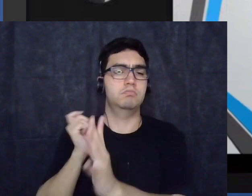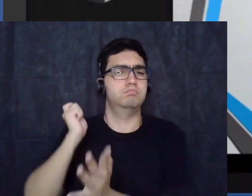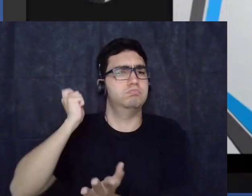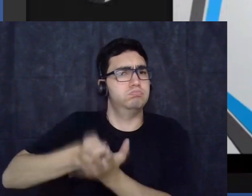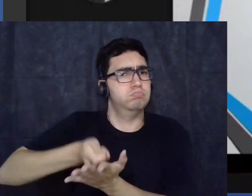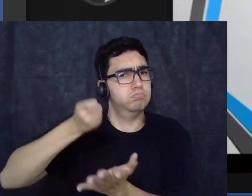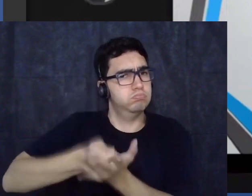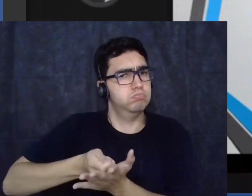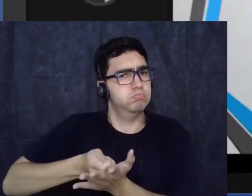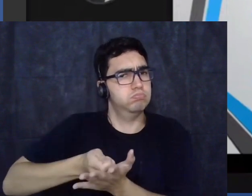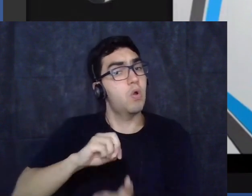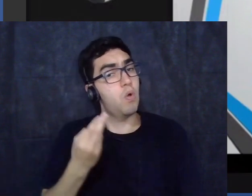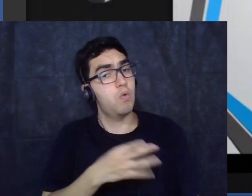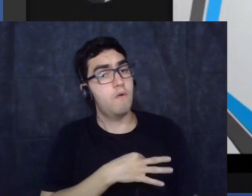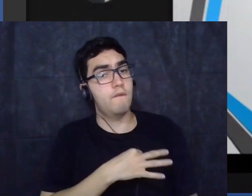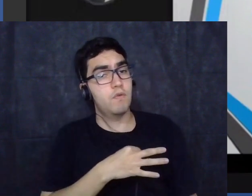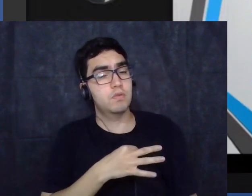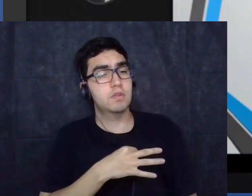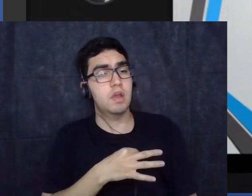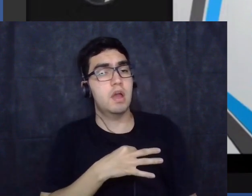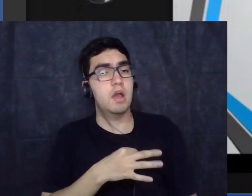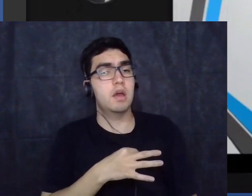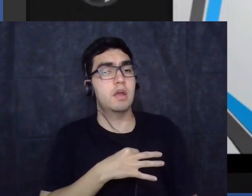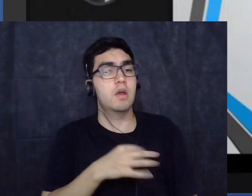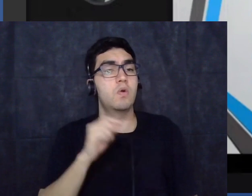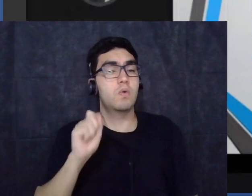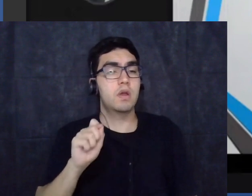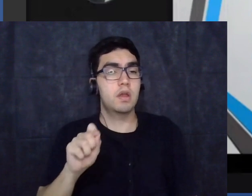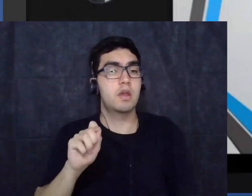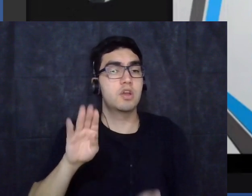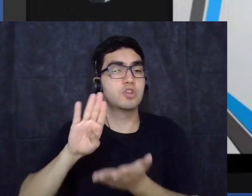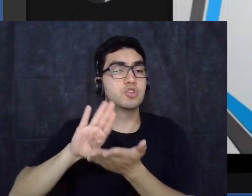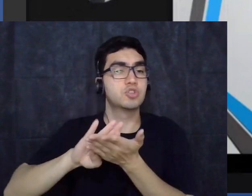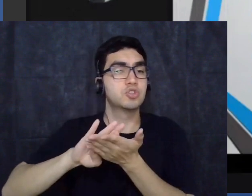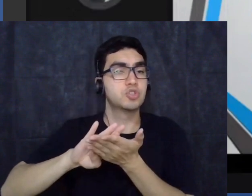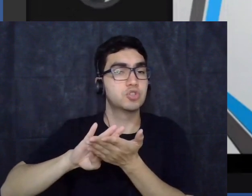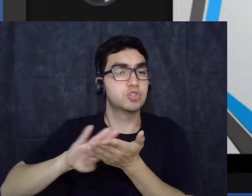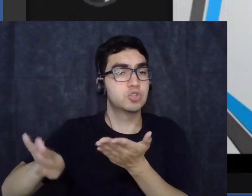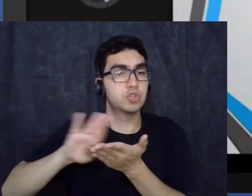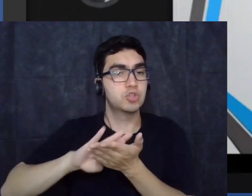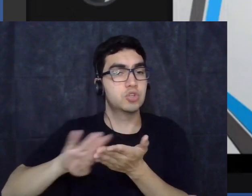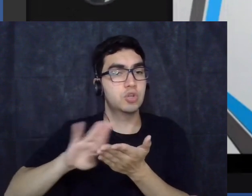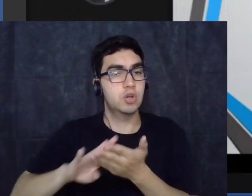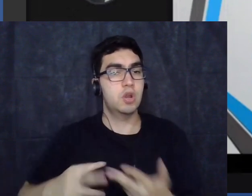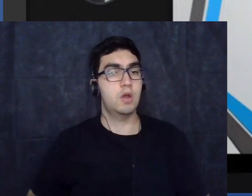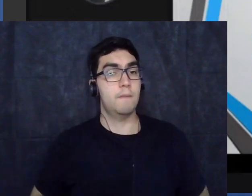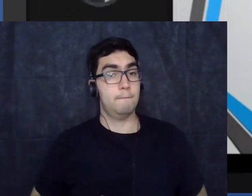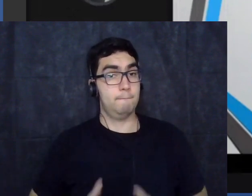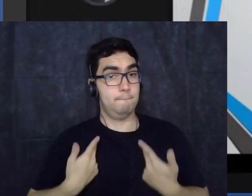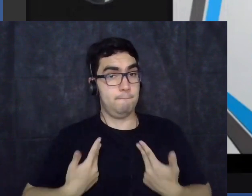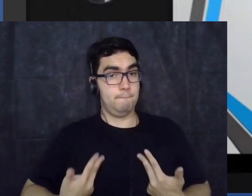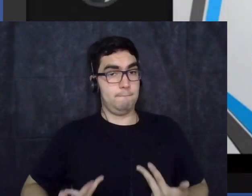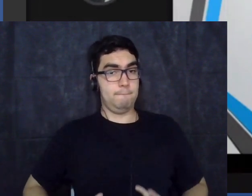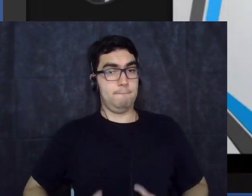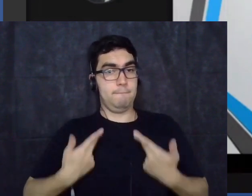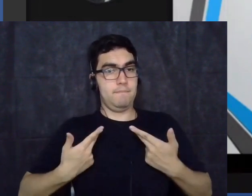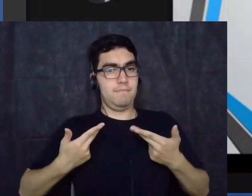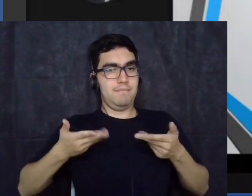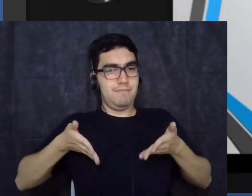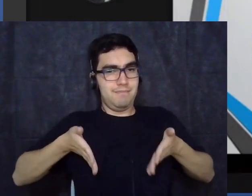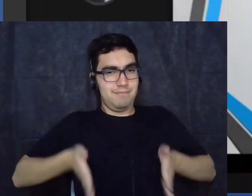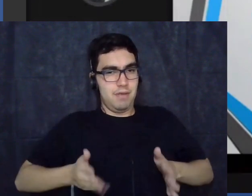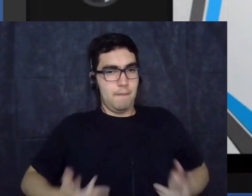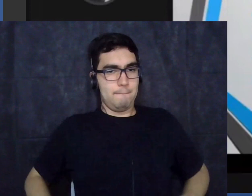ou então a simples detenção em um dos congressos antes da primeira guerra mundial